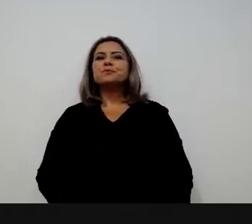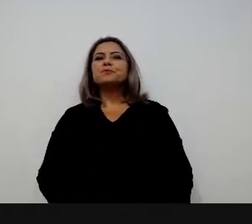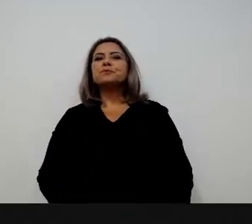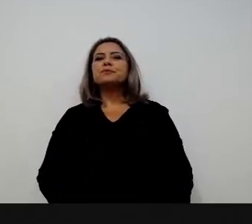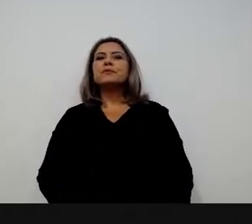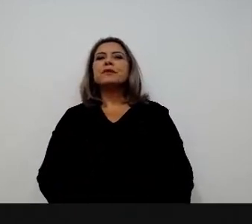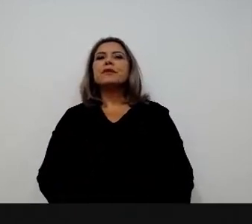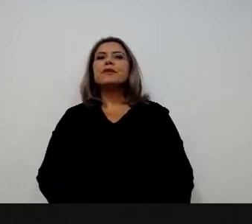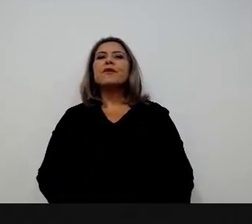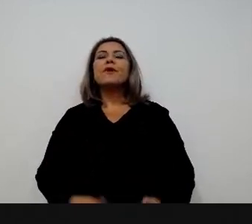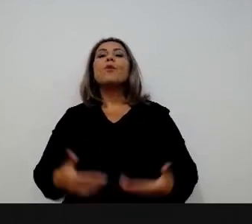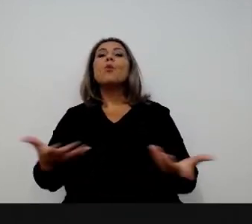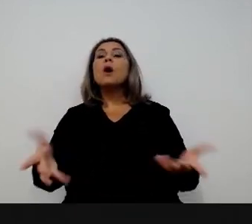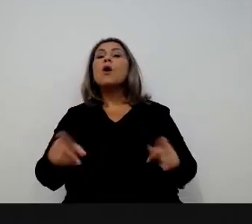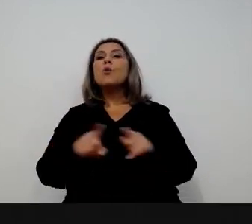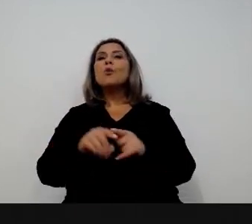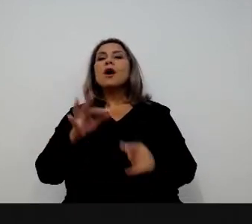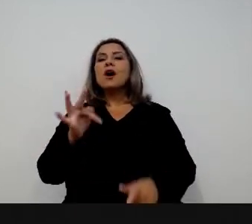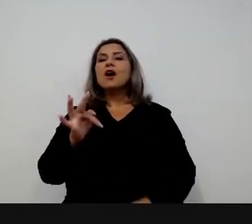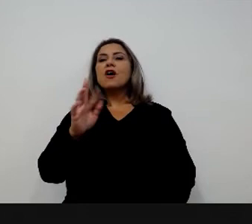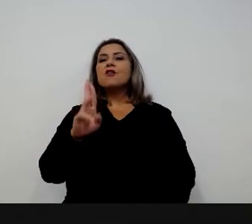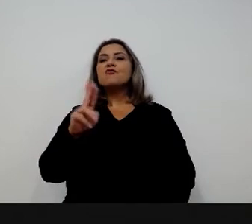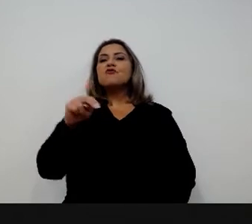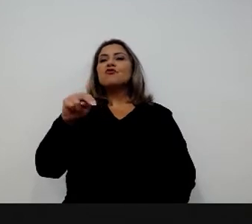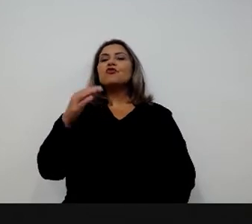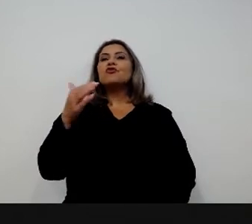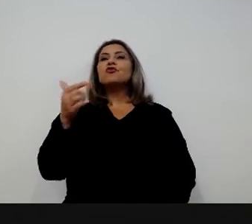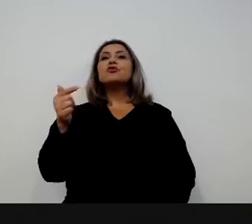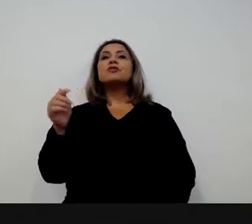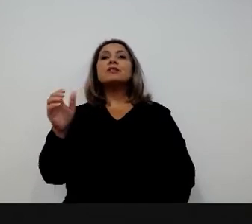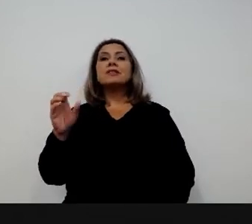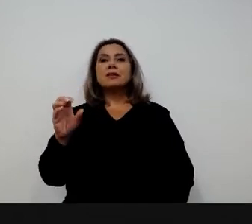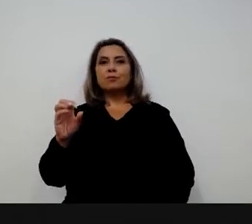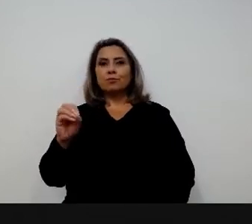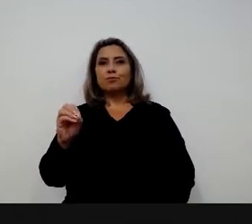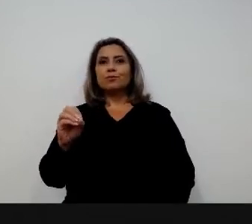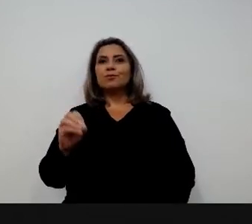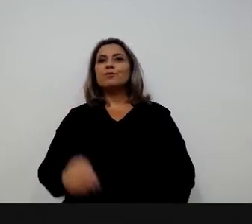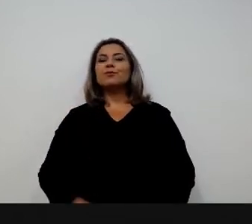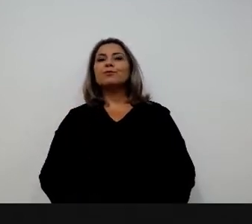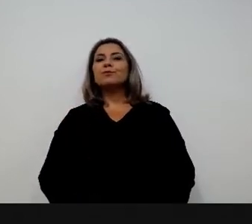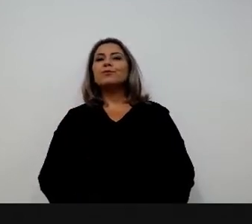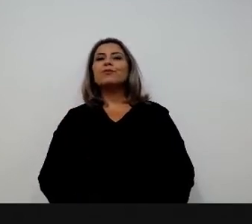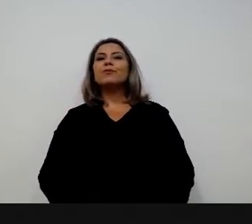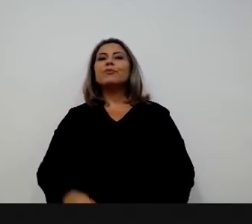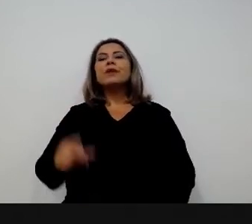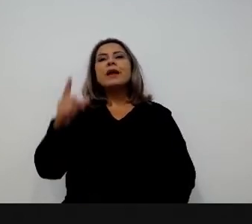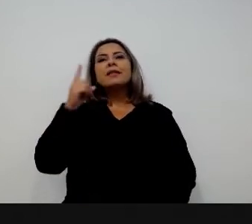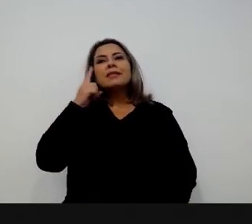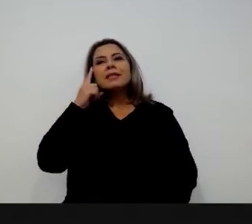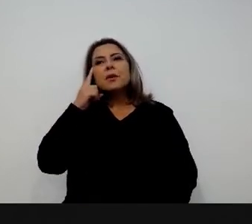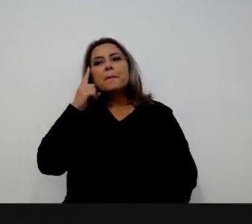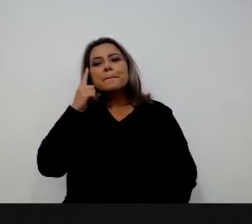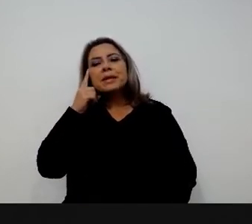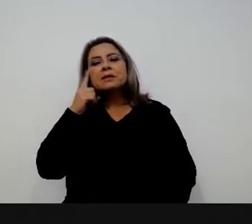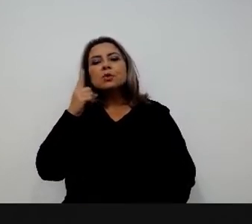sobre as funções do serviço público. Então, o a gente fez? Só muito brevemente. A gente olhou,